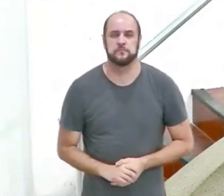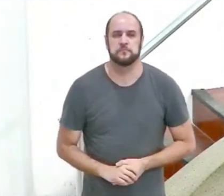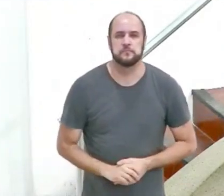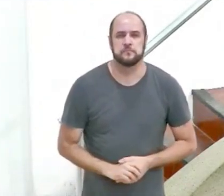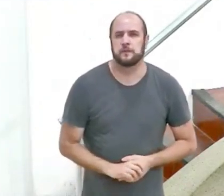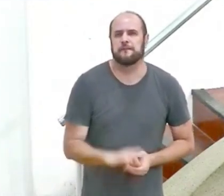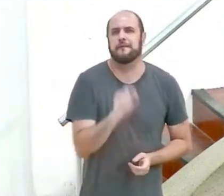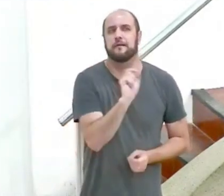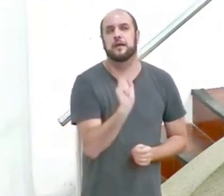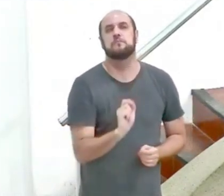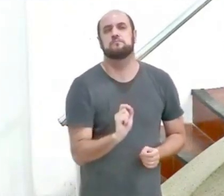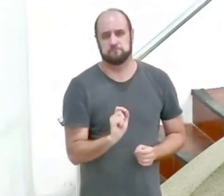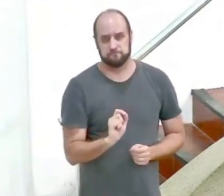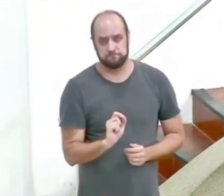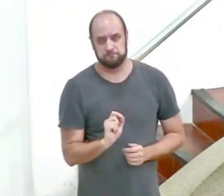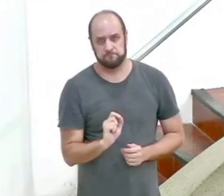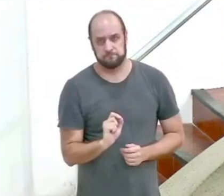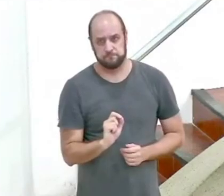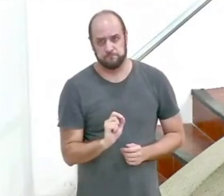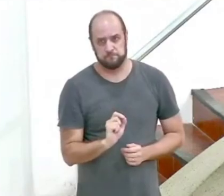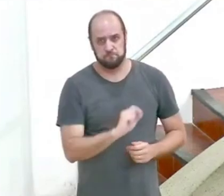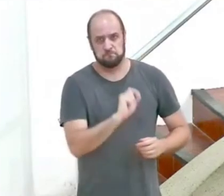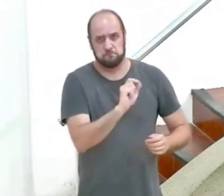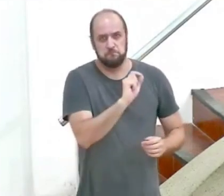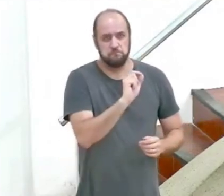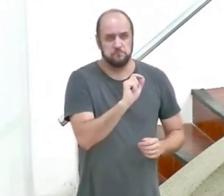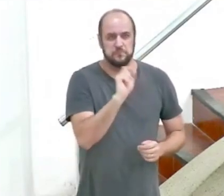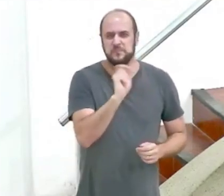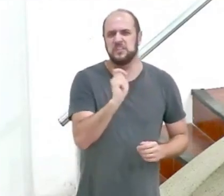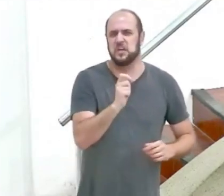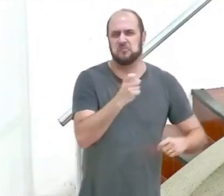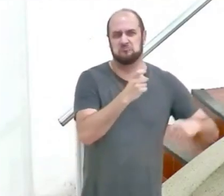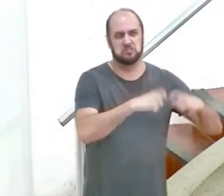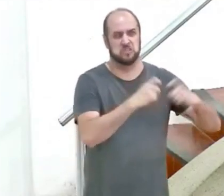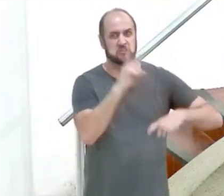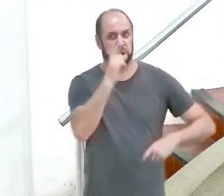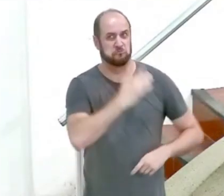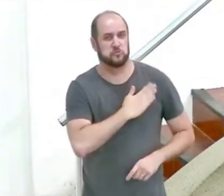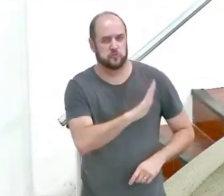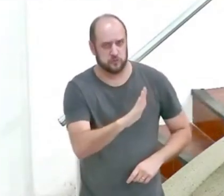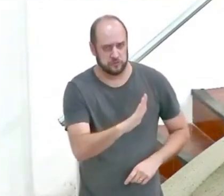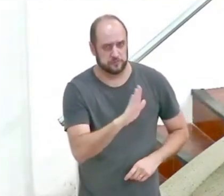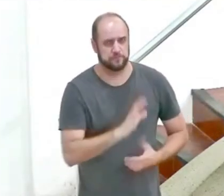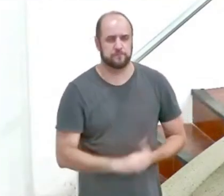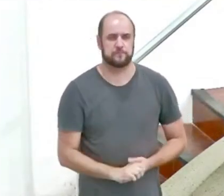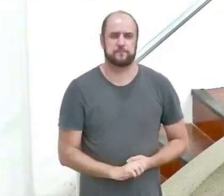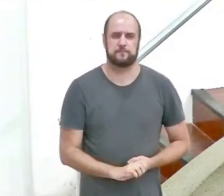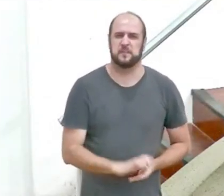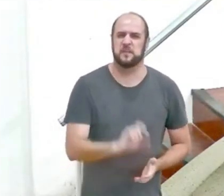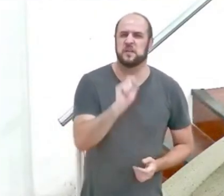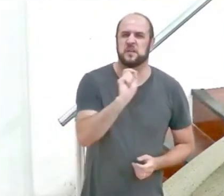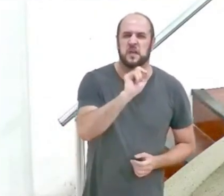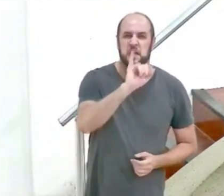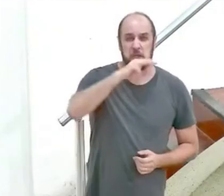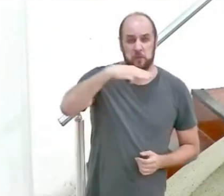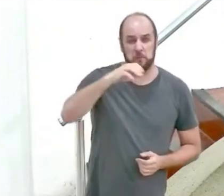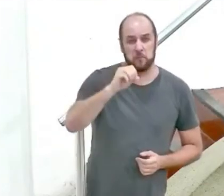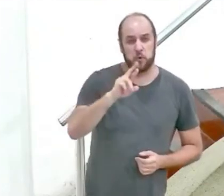quais seriam essas atividades sexuais que não agradam o Senhor? O que é a imoralidade?